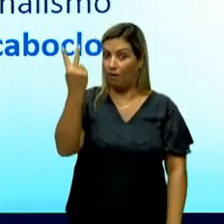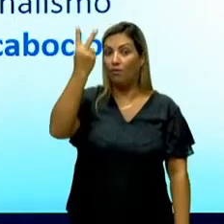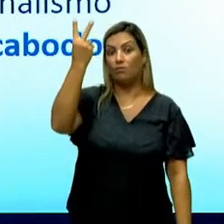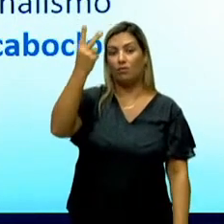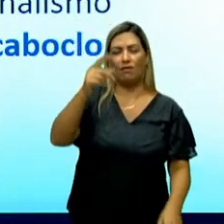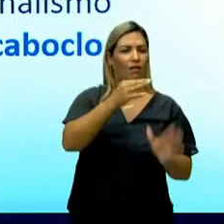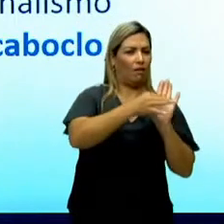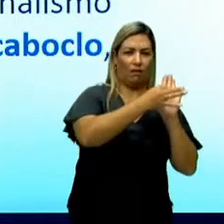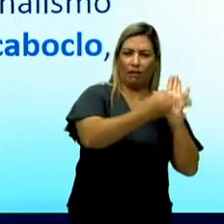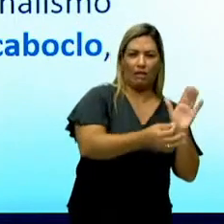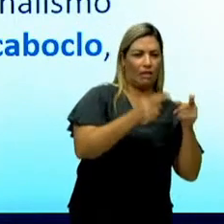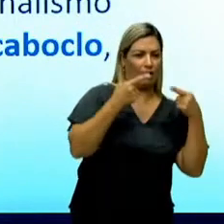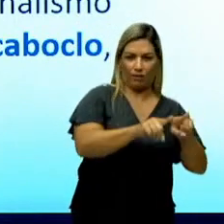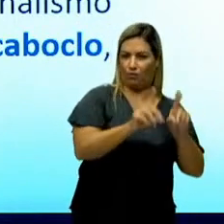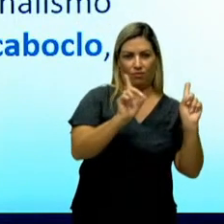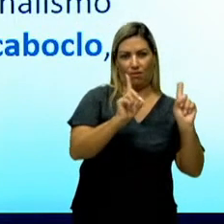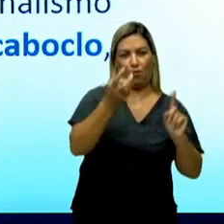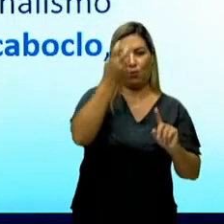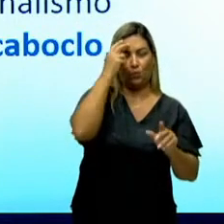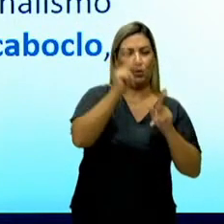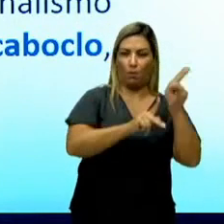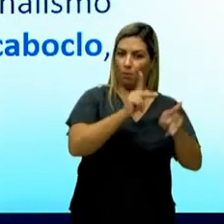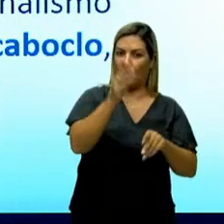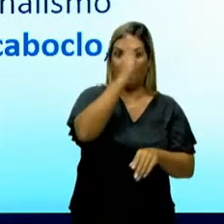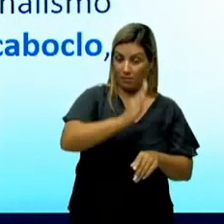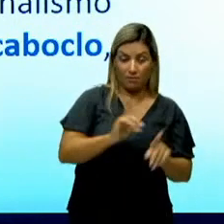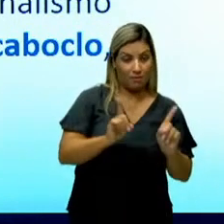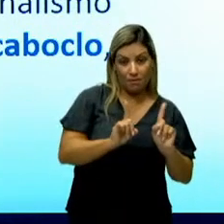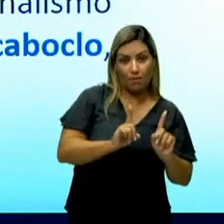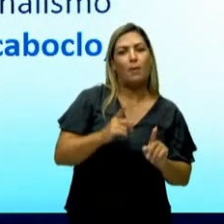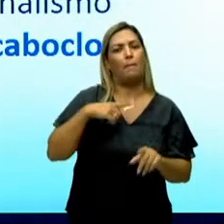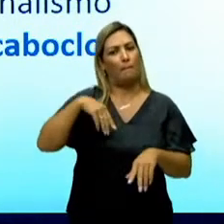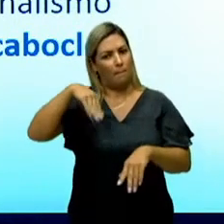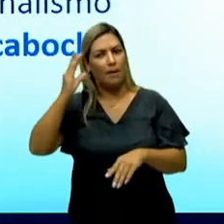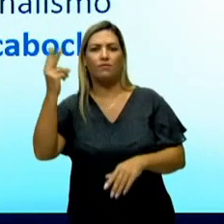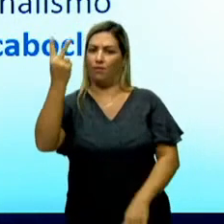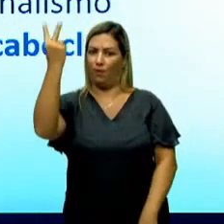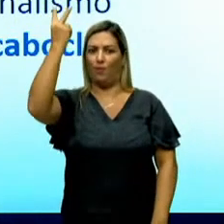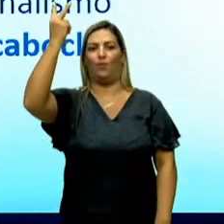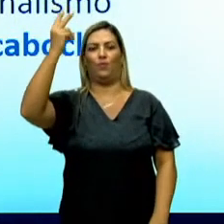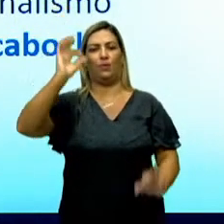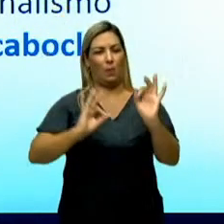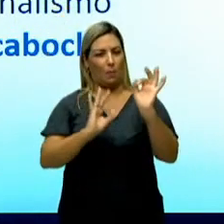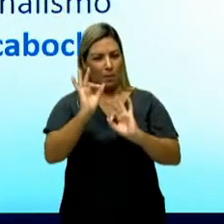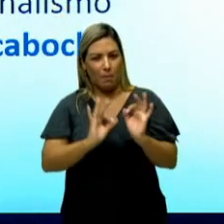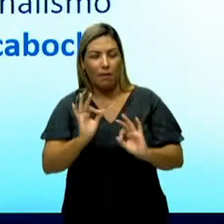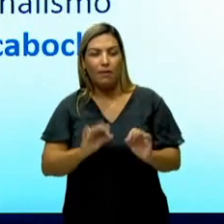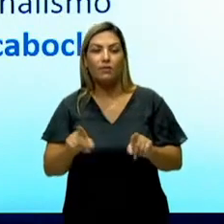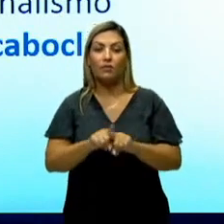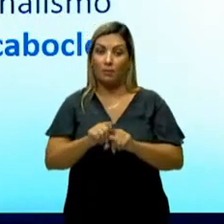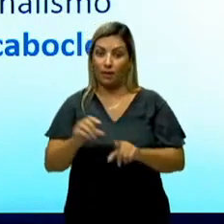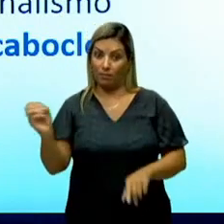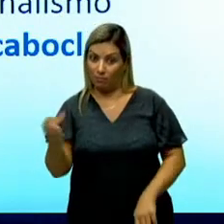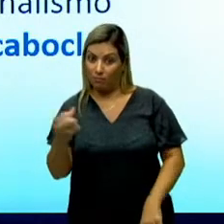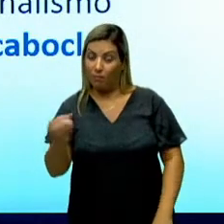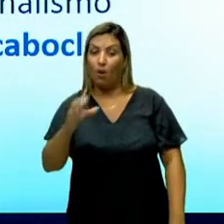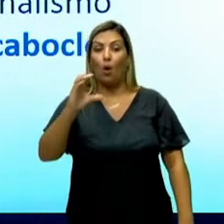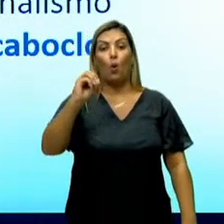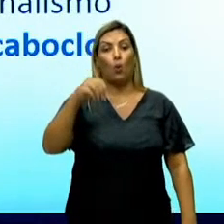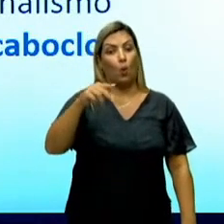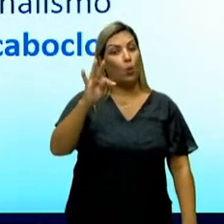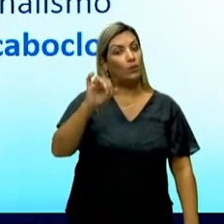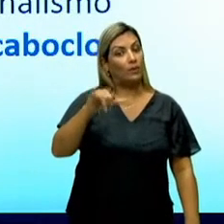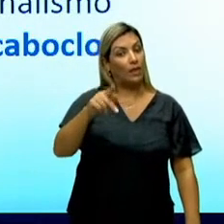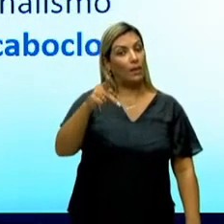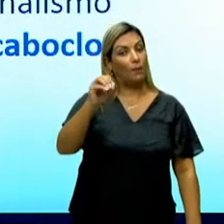criticando a cultura popular brasileira. Além de ser uma preparação para a contemporaneidade. Então, é